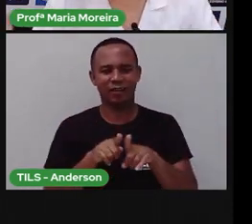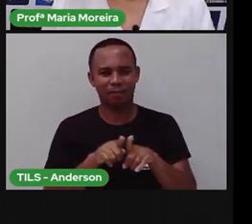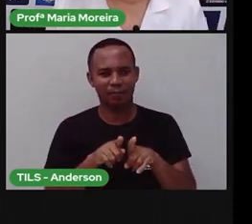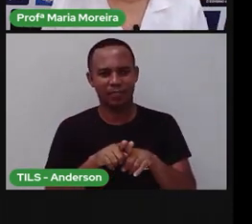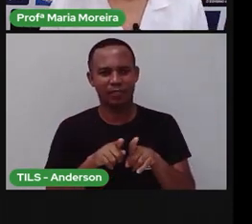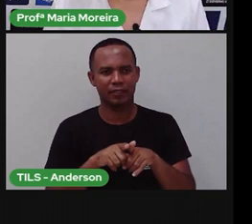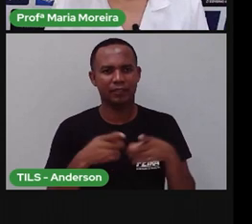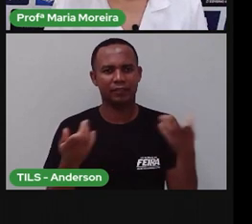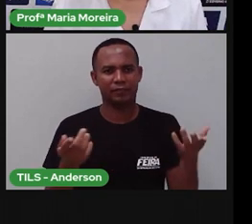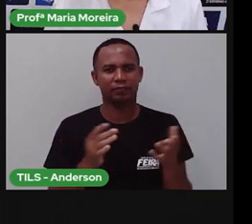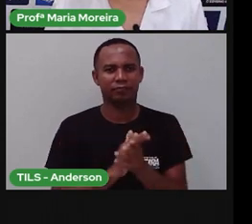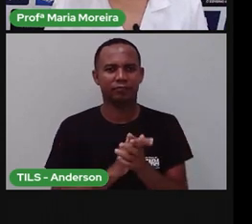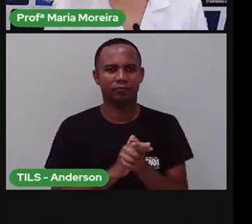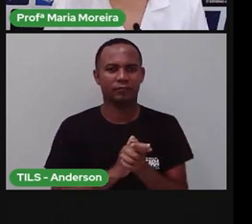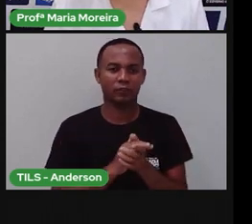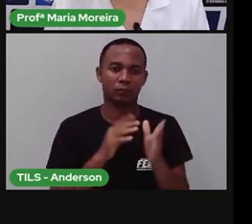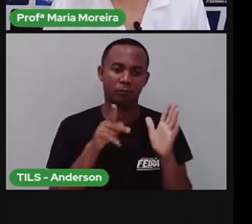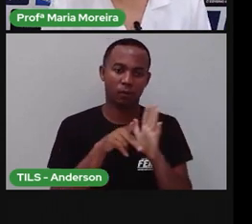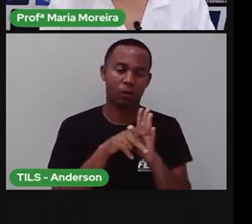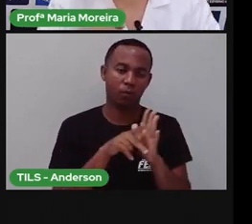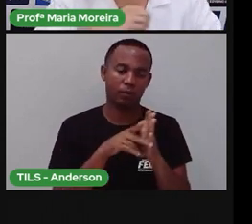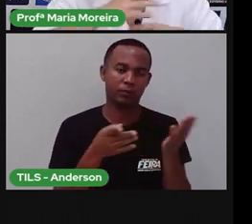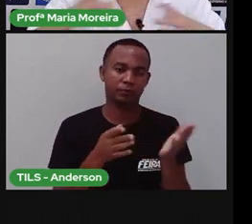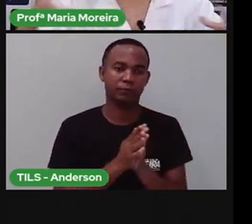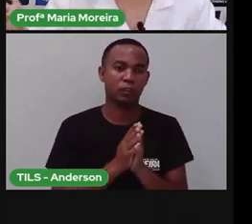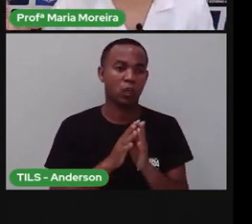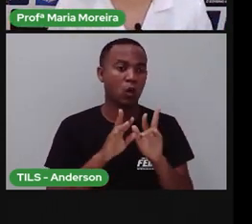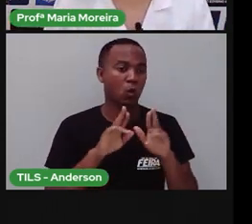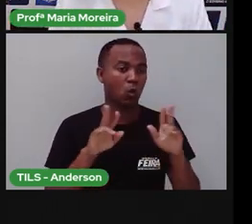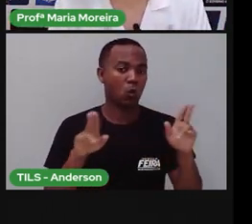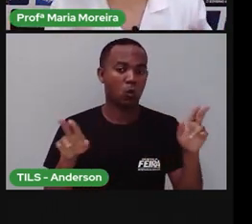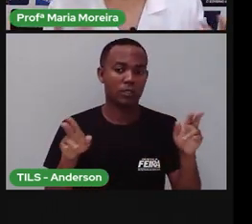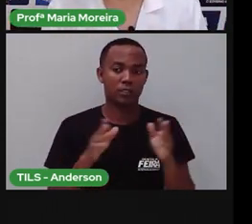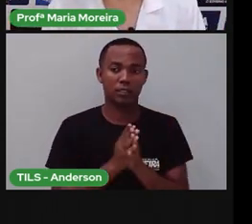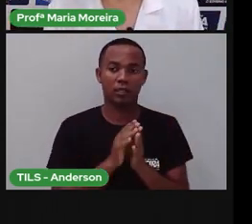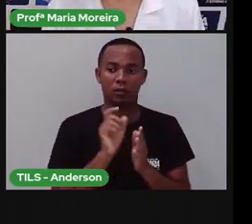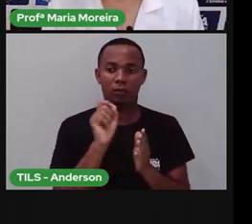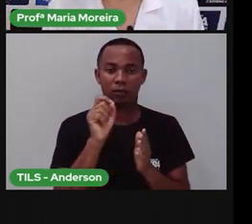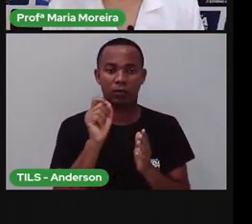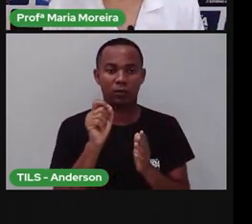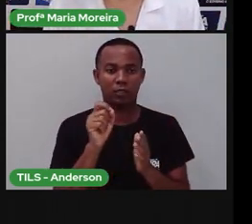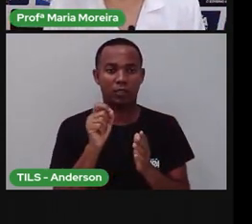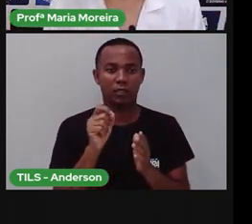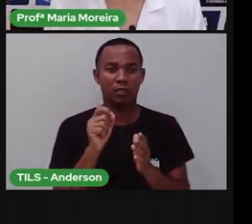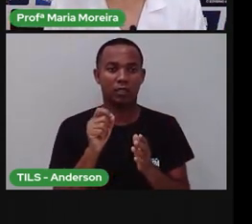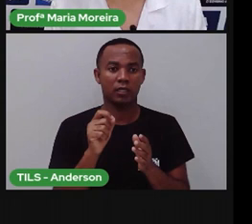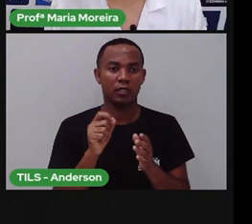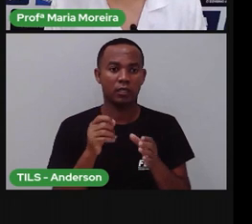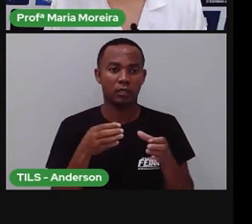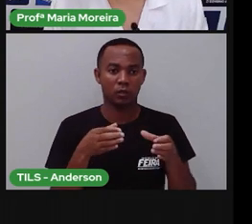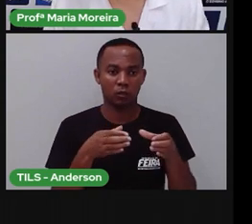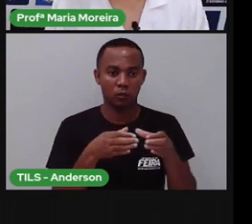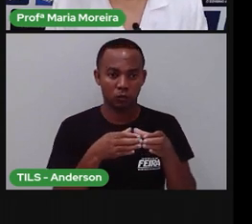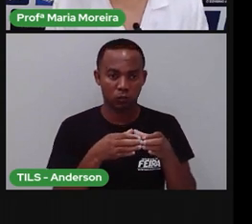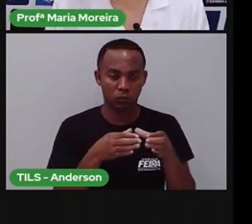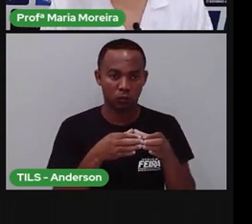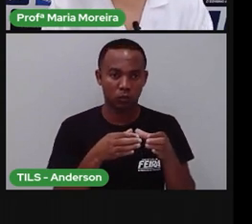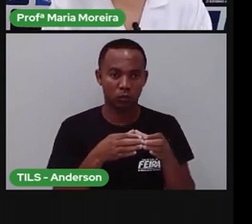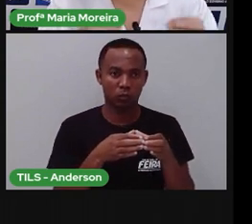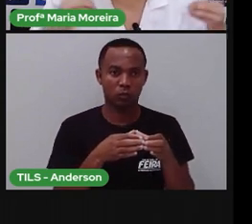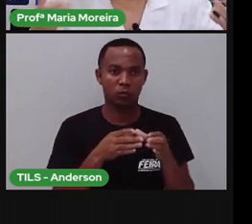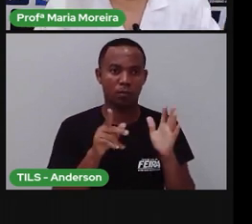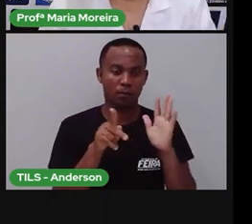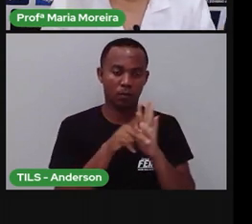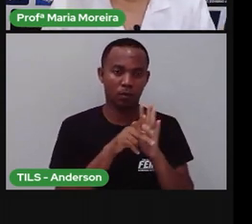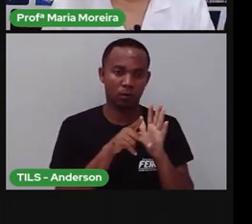comum aí às religiões. Então, assim, são coisas que não necessariamente estão atrelados à religião. Mas são